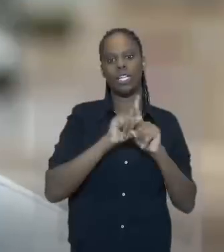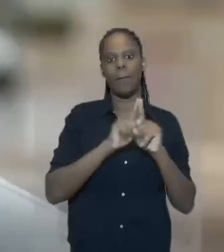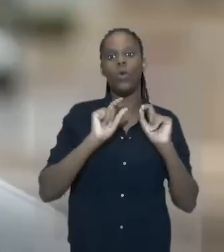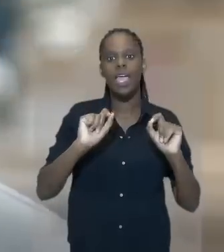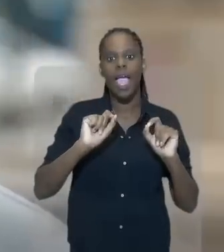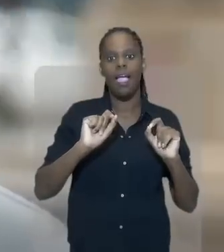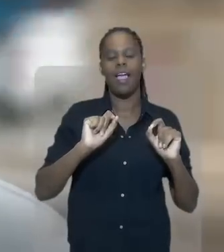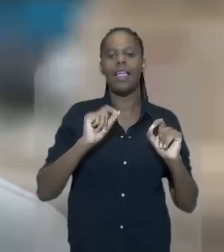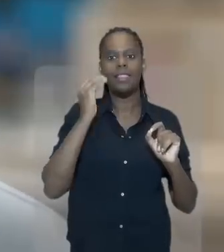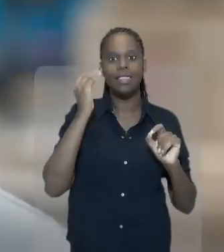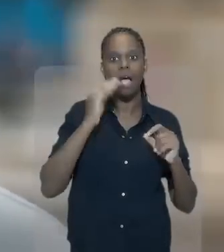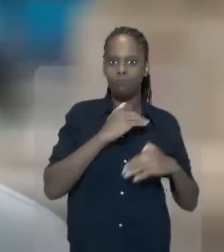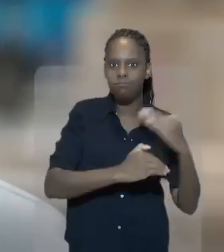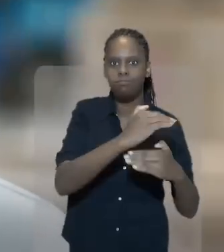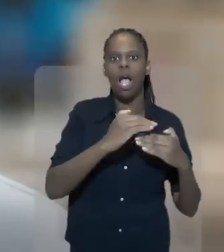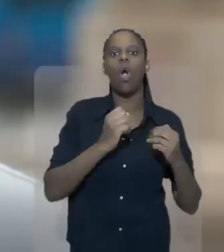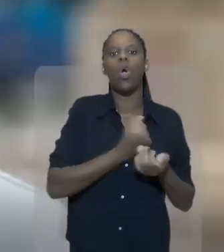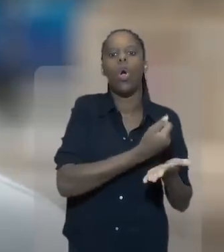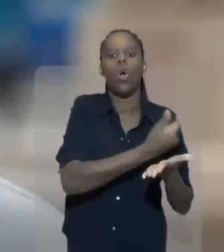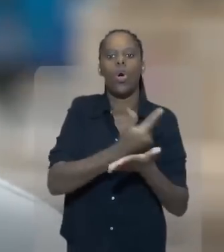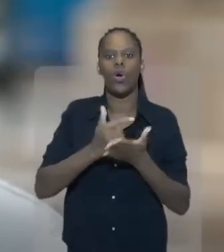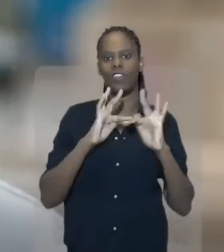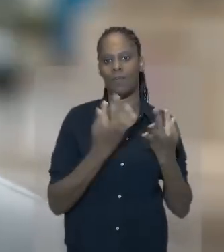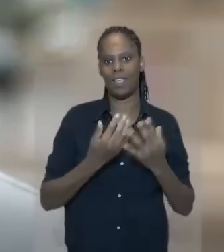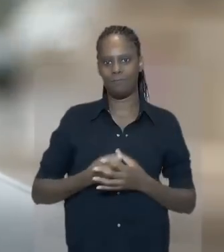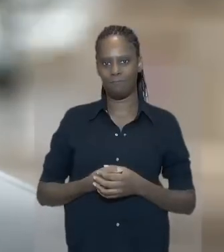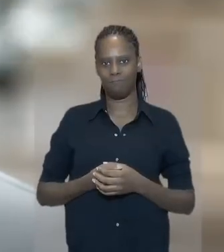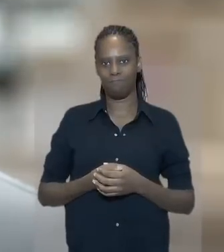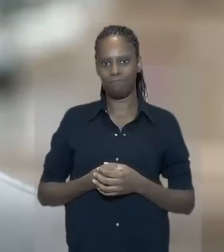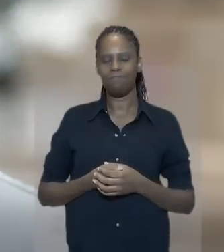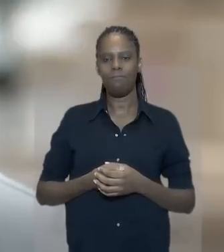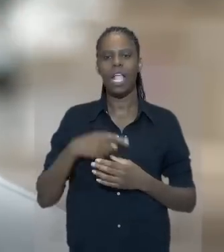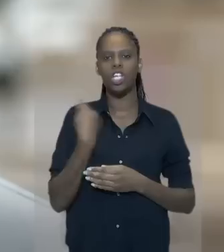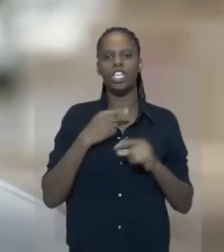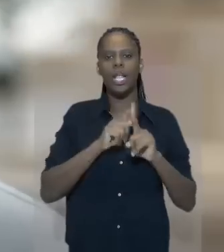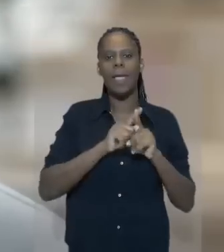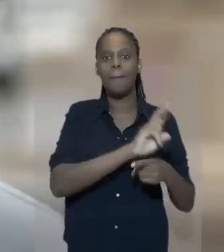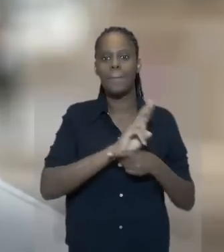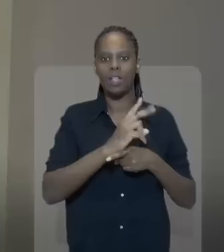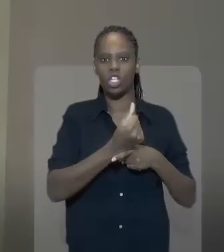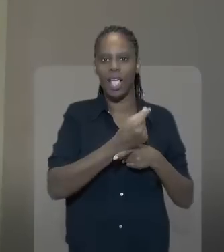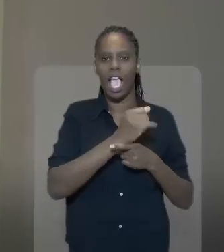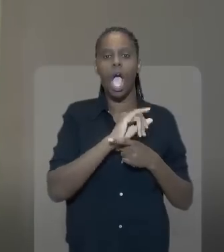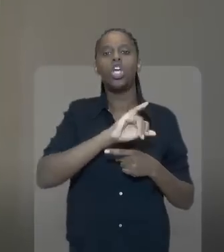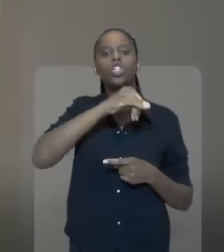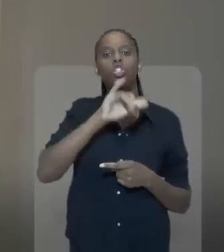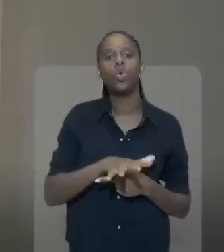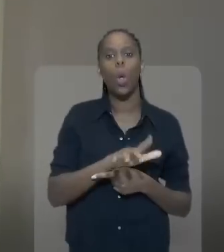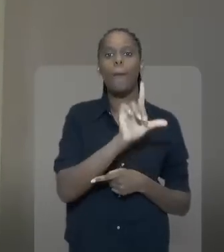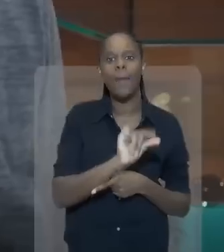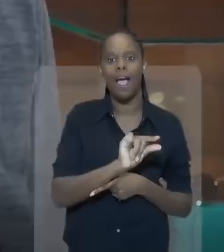pessoas é importante para a gente destravar um dos principais motores, que é o consumo familiar. Nós vamos